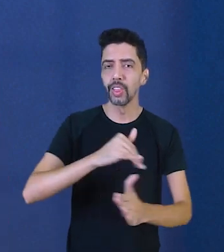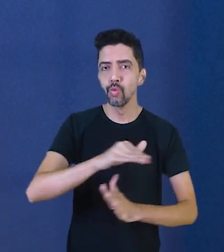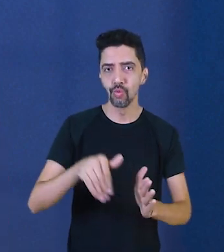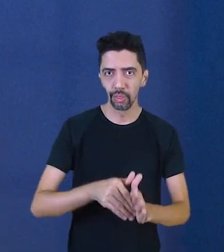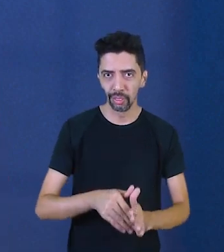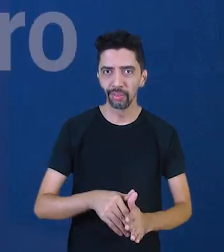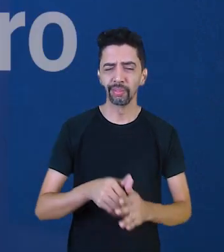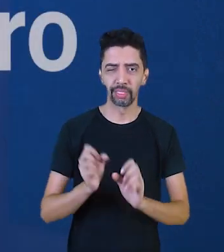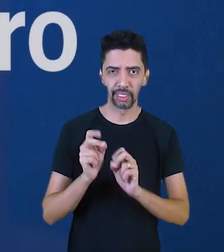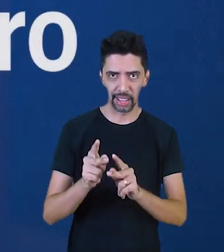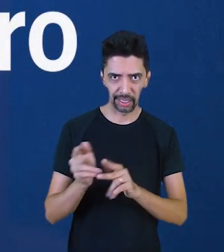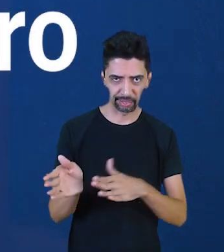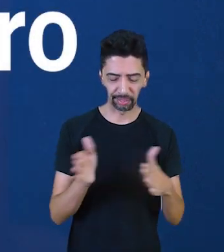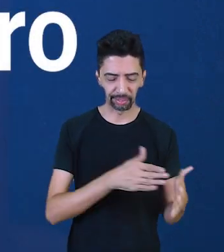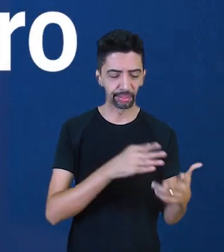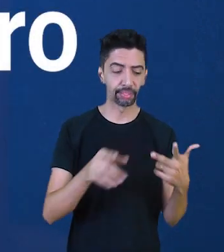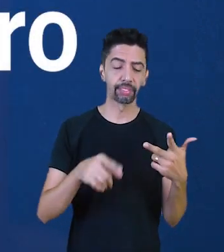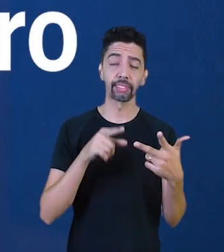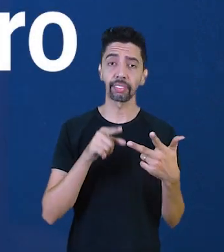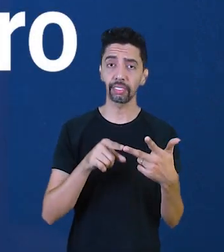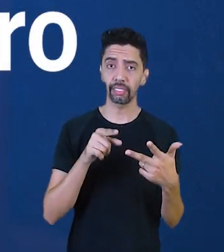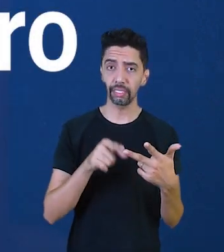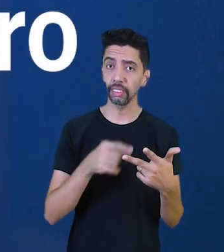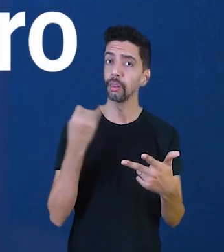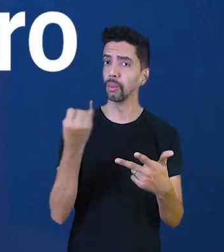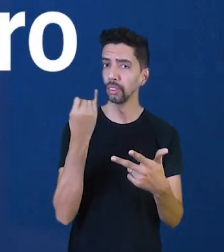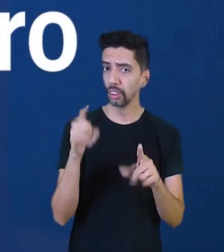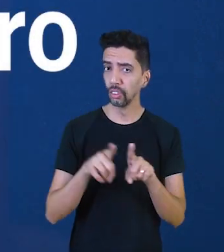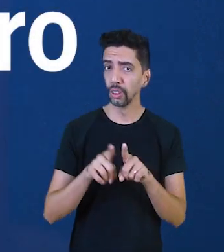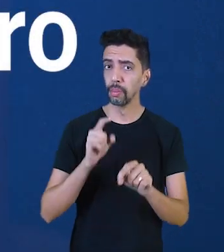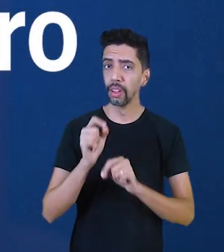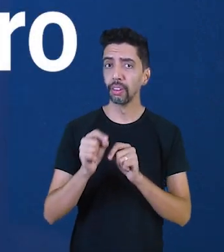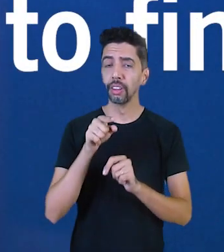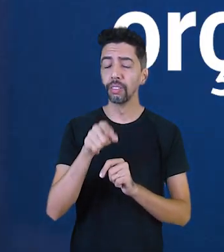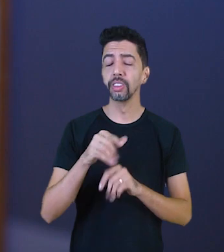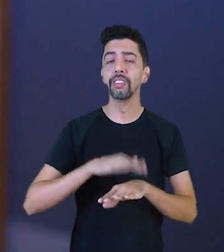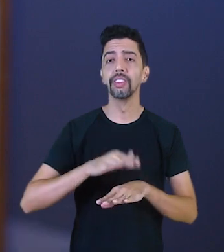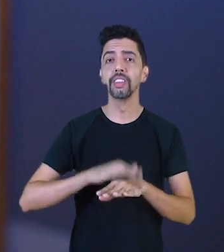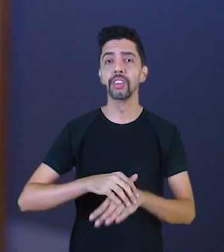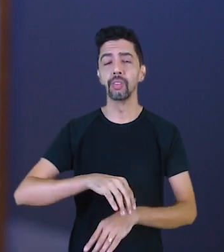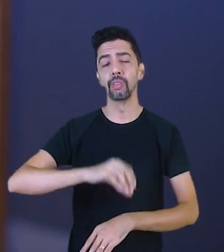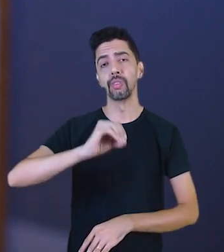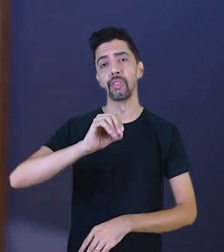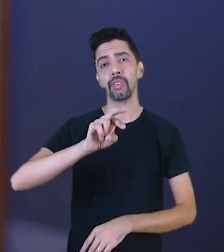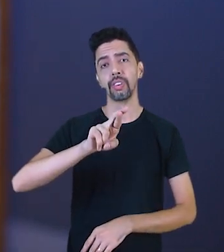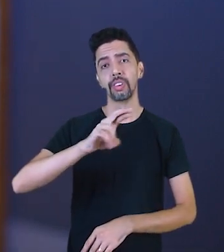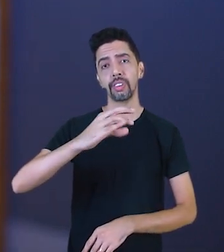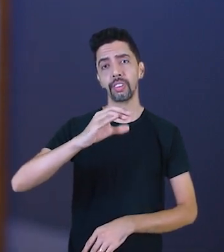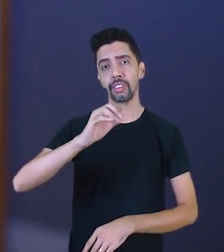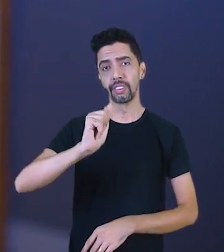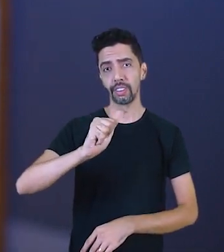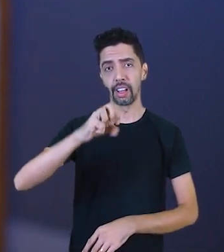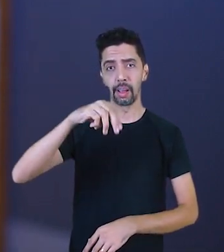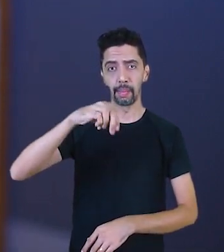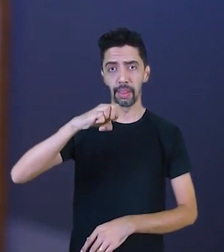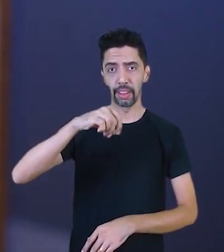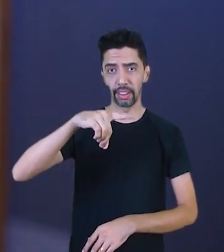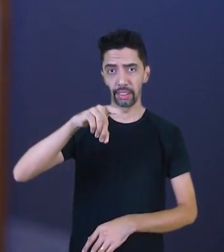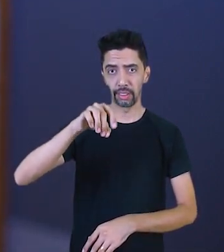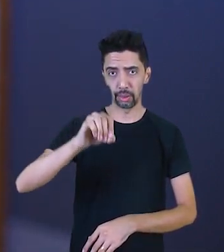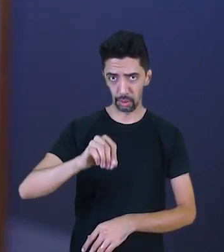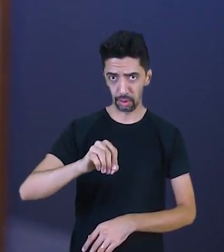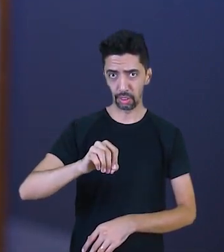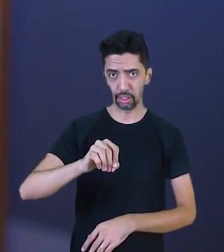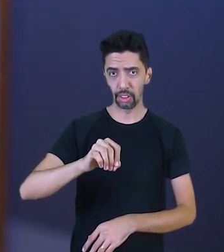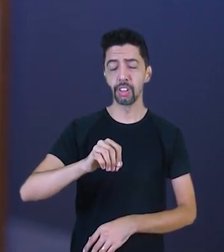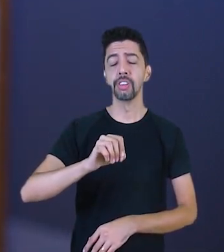importante também. Elaborar um orçamento financeiro. Mas o que vem a ser esse orçamento financeiro? É o que